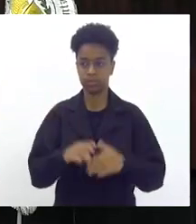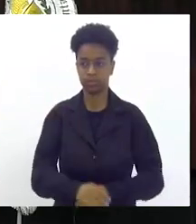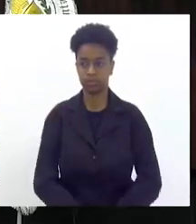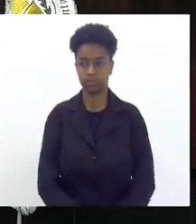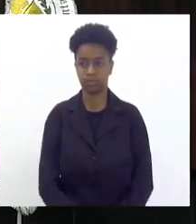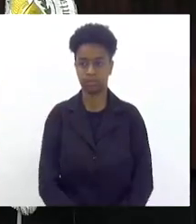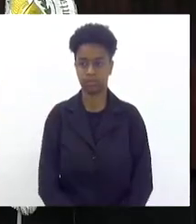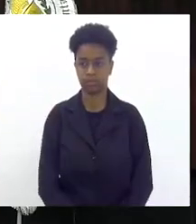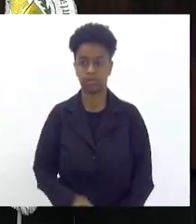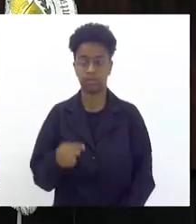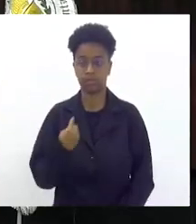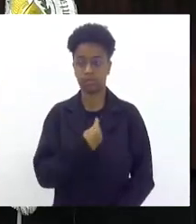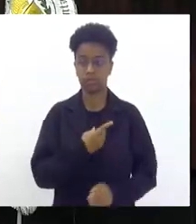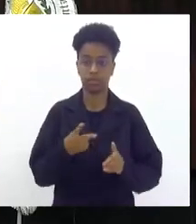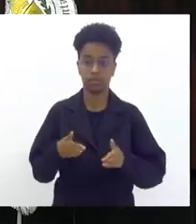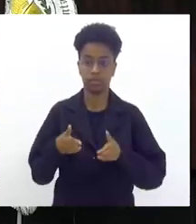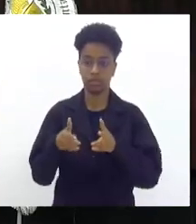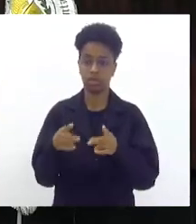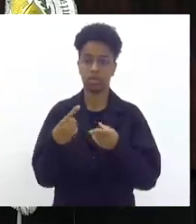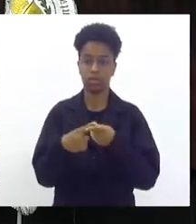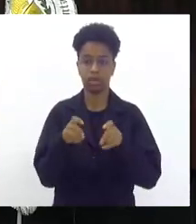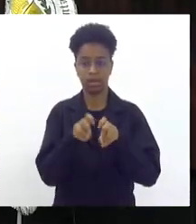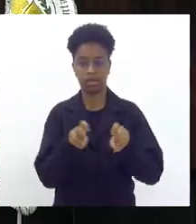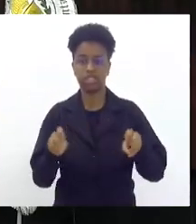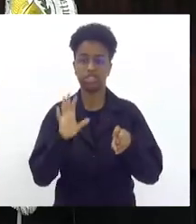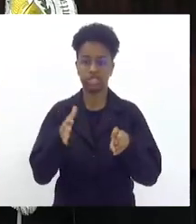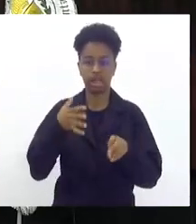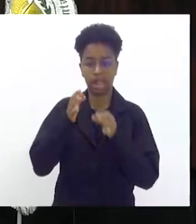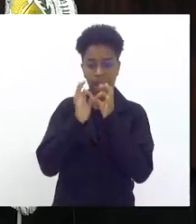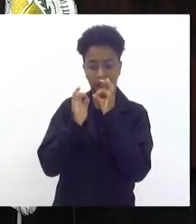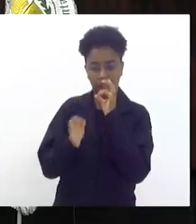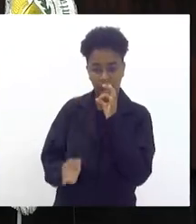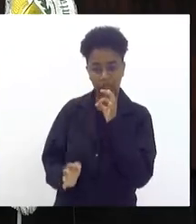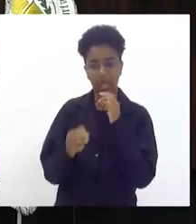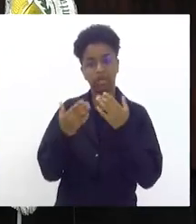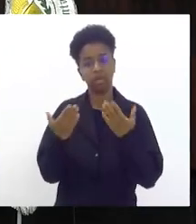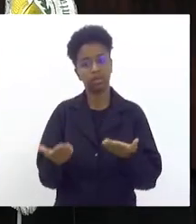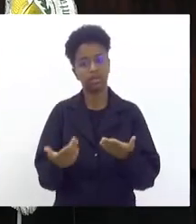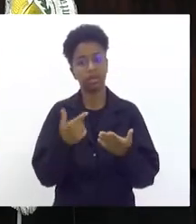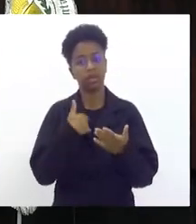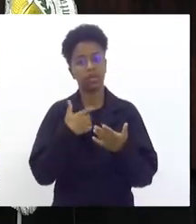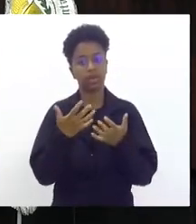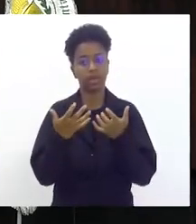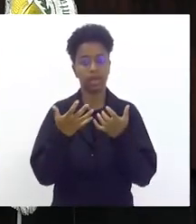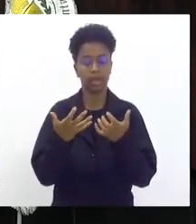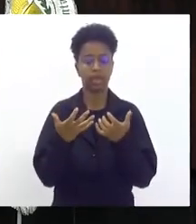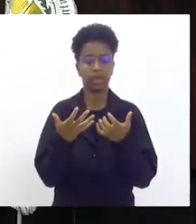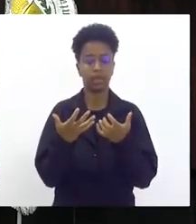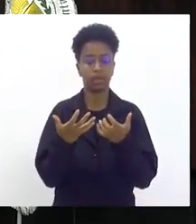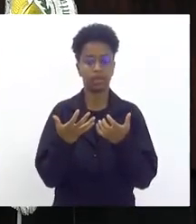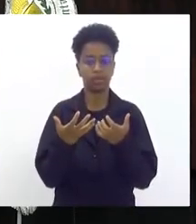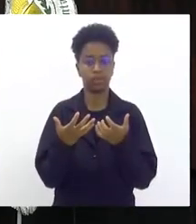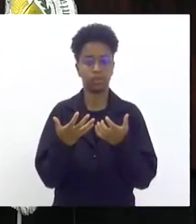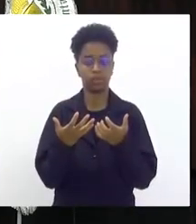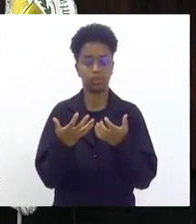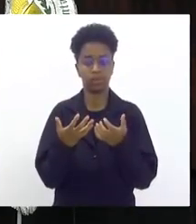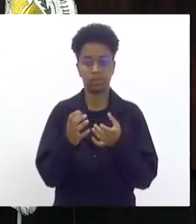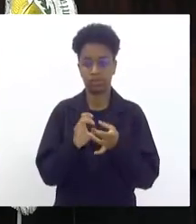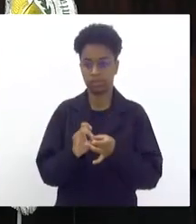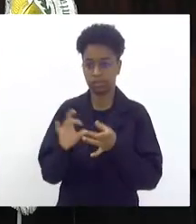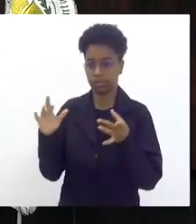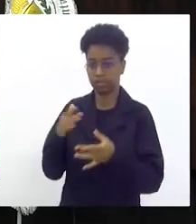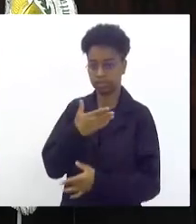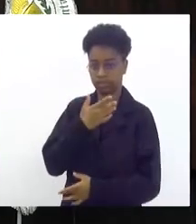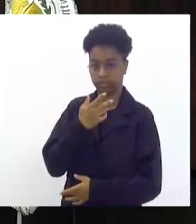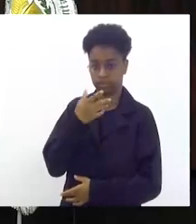Bom, vamos dar seguimento porque essa mesa já falou demais então eu quero abrir a palavra aqui ao presidente